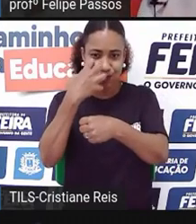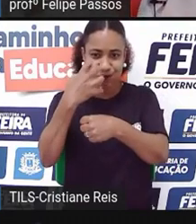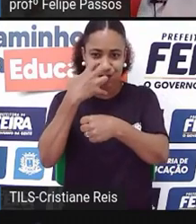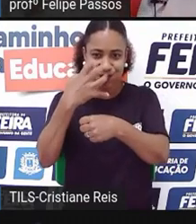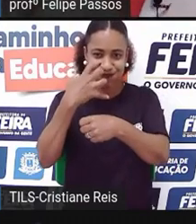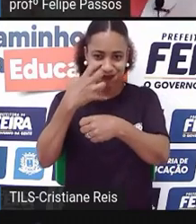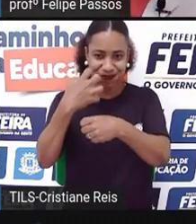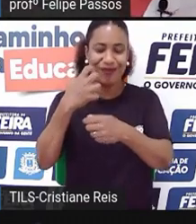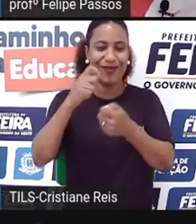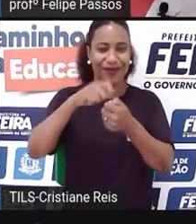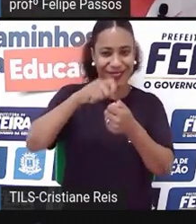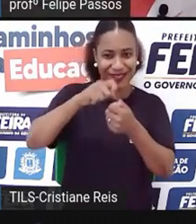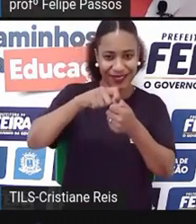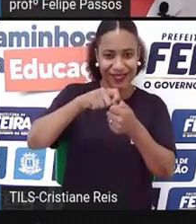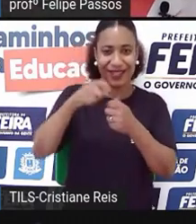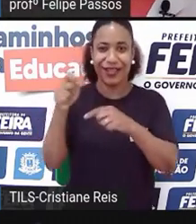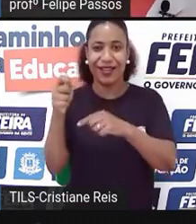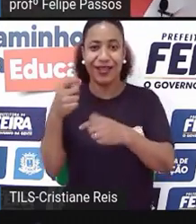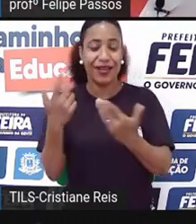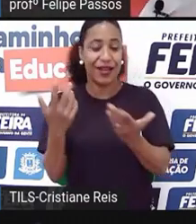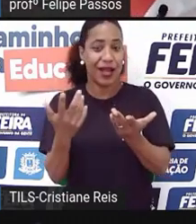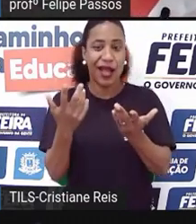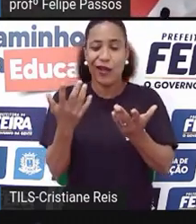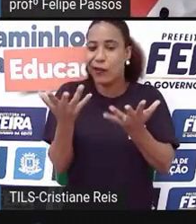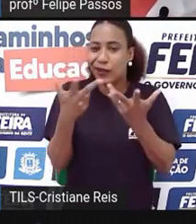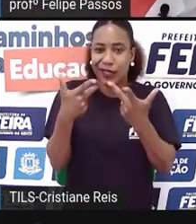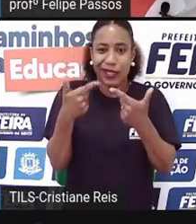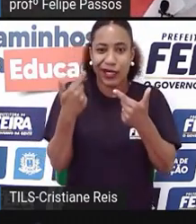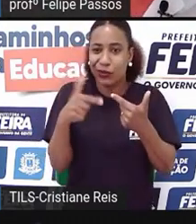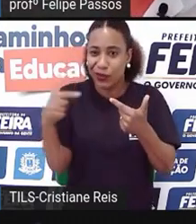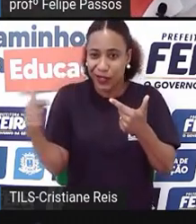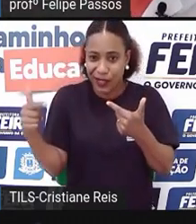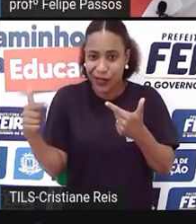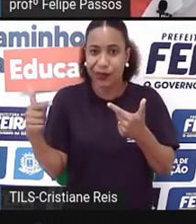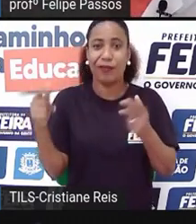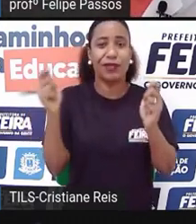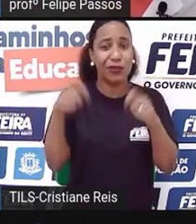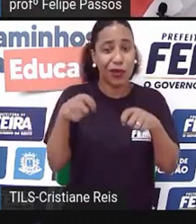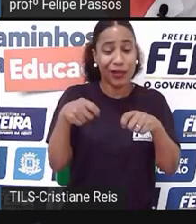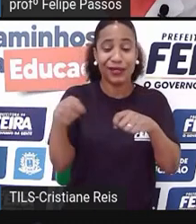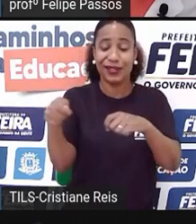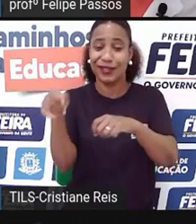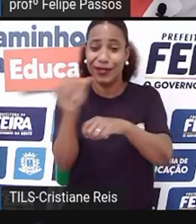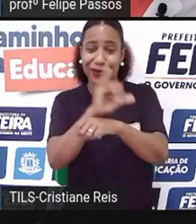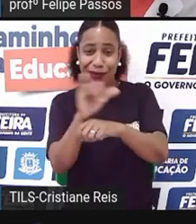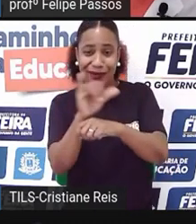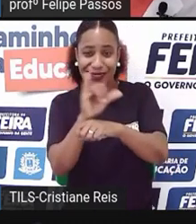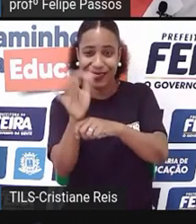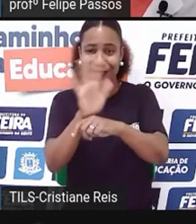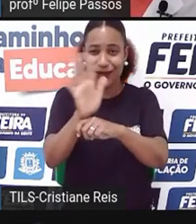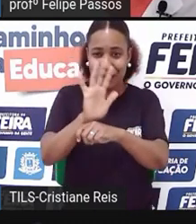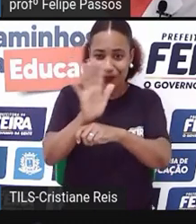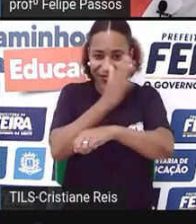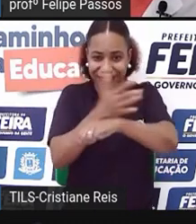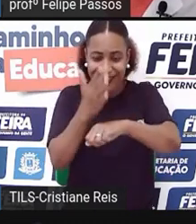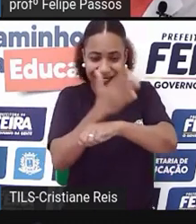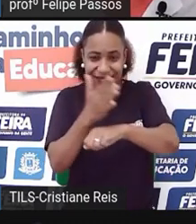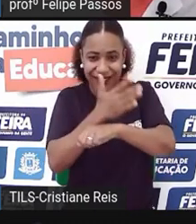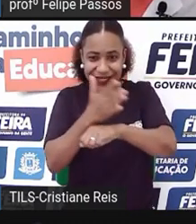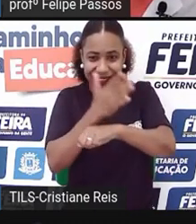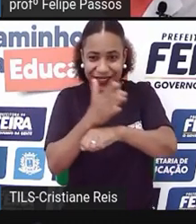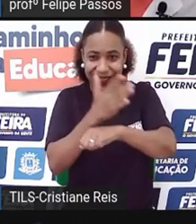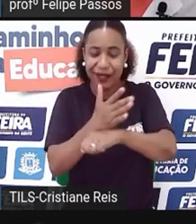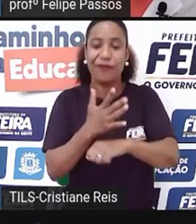os vídeos, então eu não tenho habilidade, mas eu quero fazer, então eu contrato o serviço de alguém. Então, o desejo é o primeiro